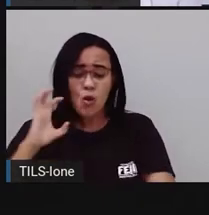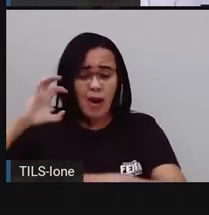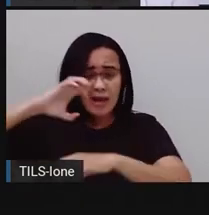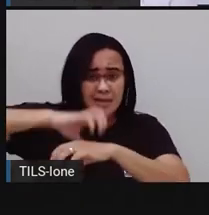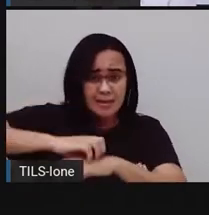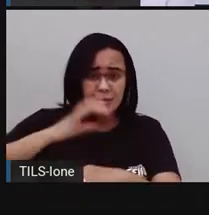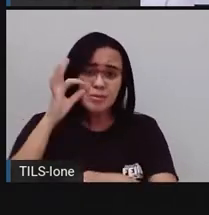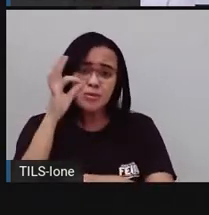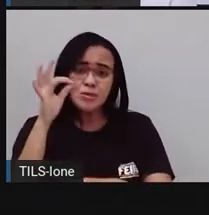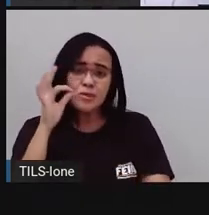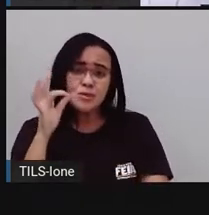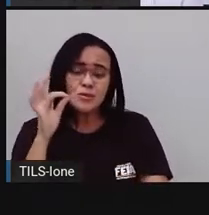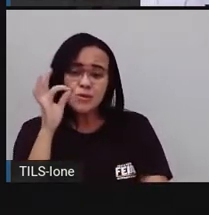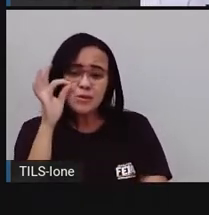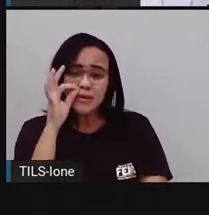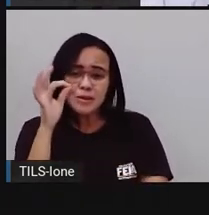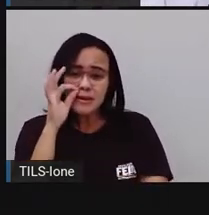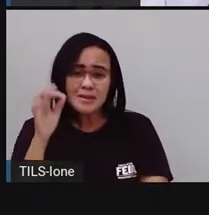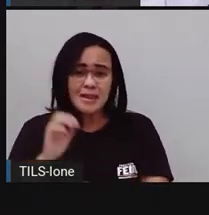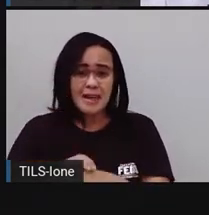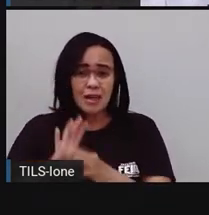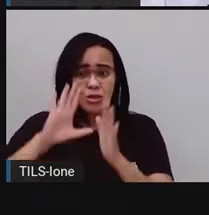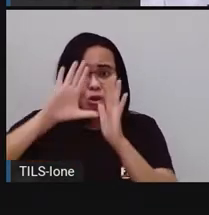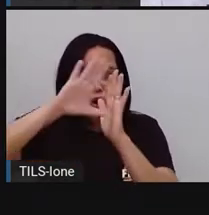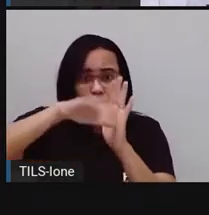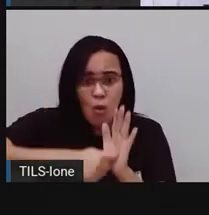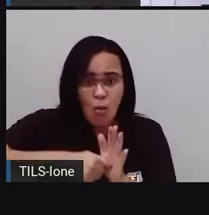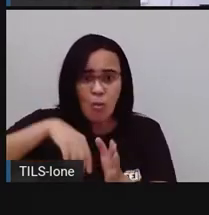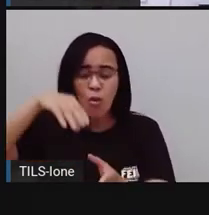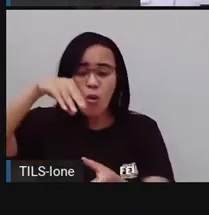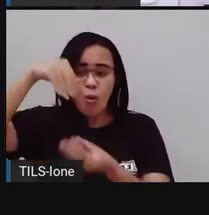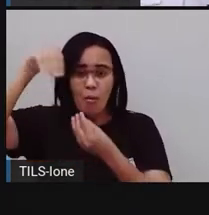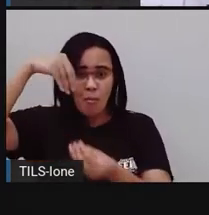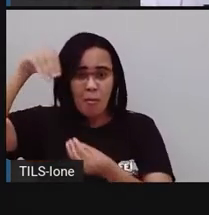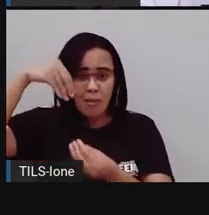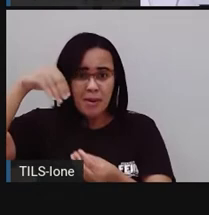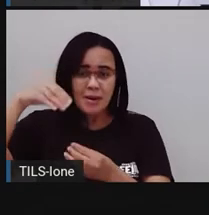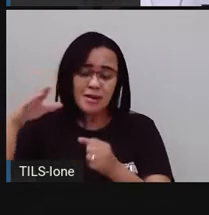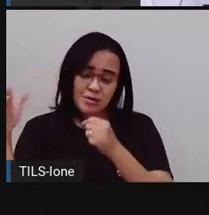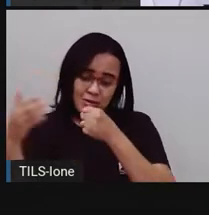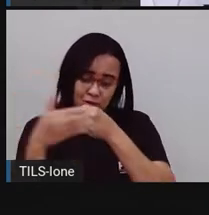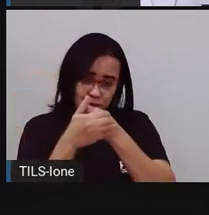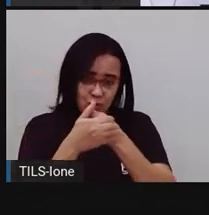que roubou o pano, que cobria o anel da princesa Maribel.